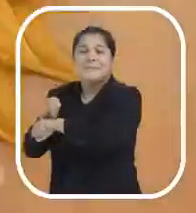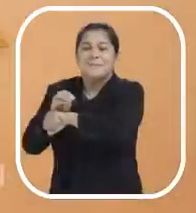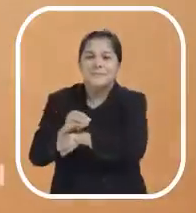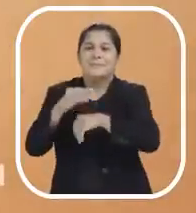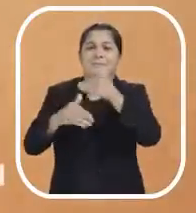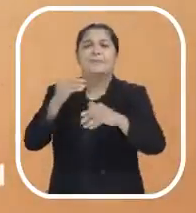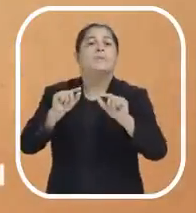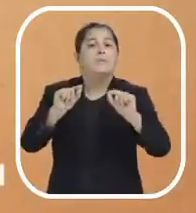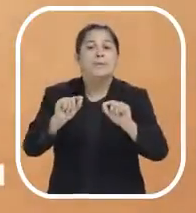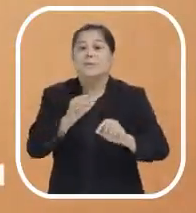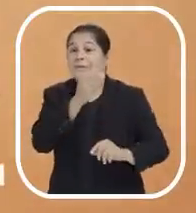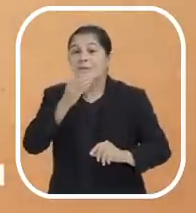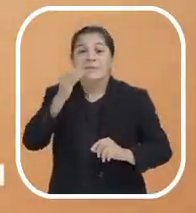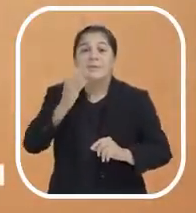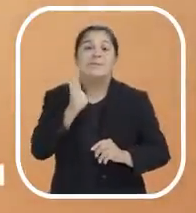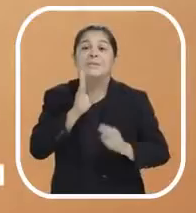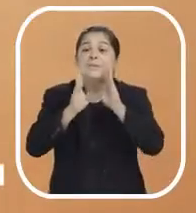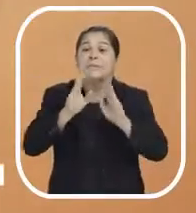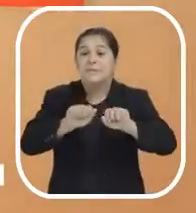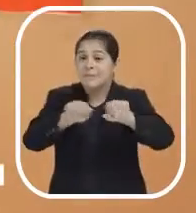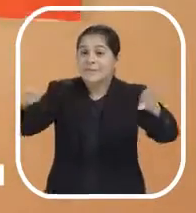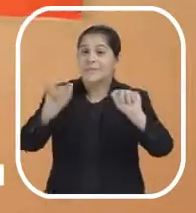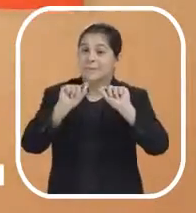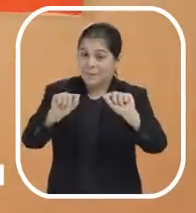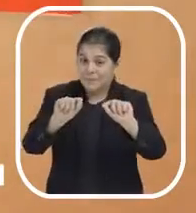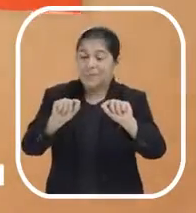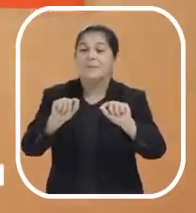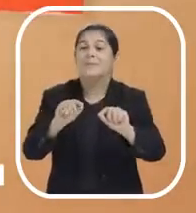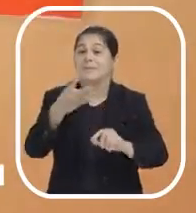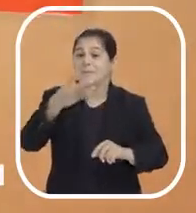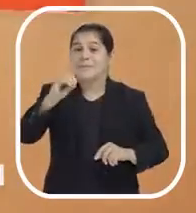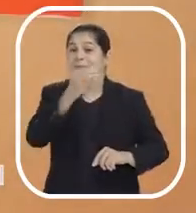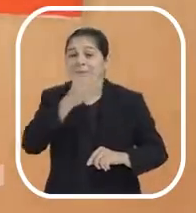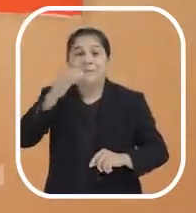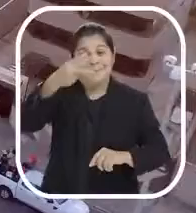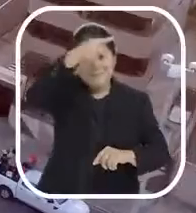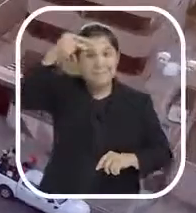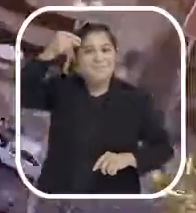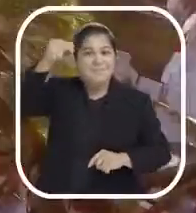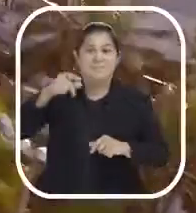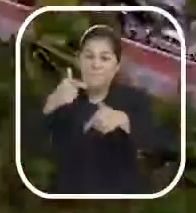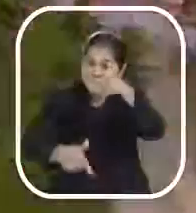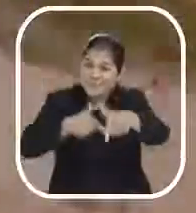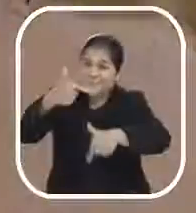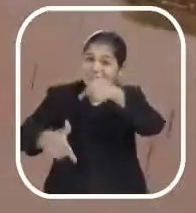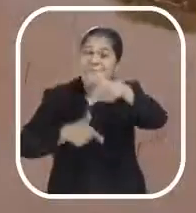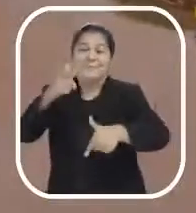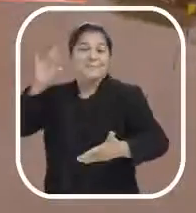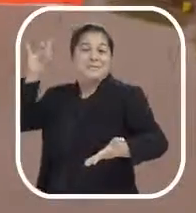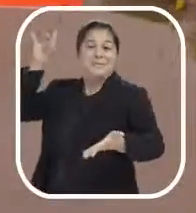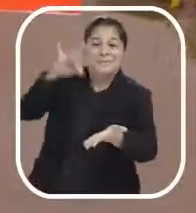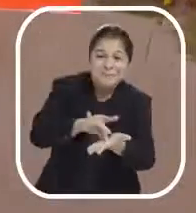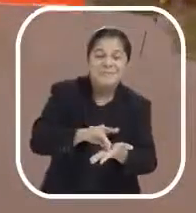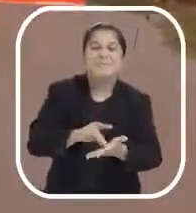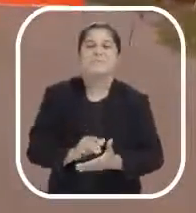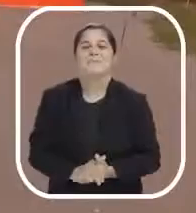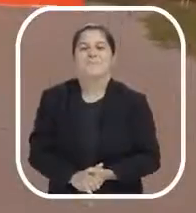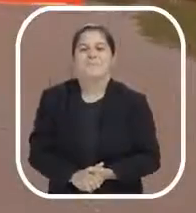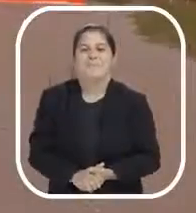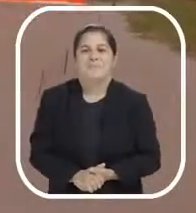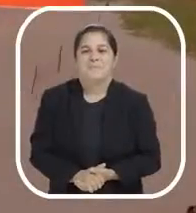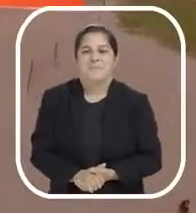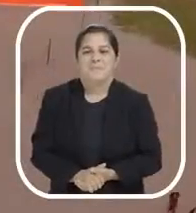Siga a Cida nas mídias sociais. Sida 40 Prefeita. Trabalho de verdade.